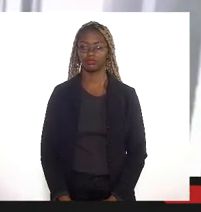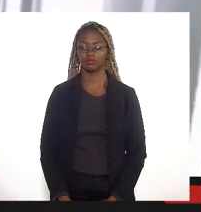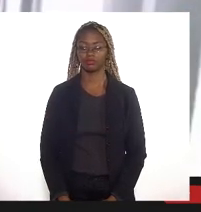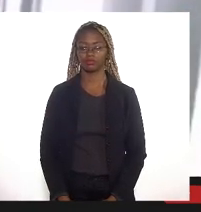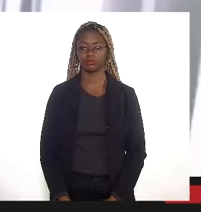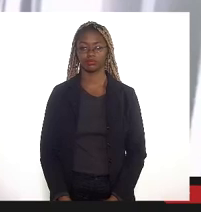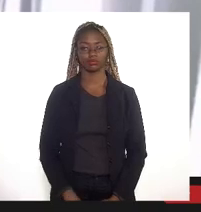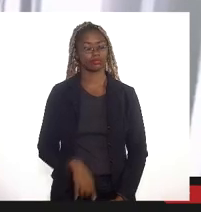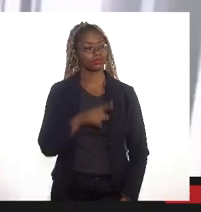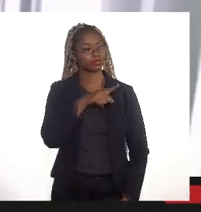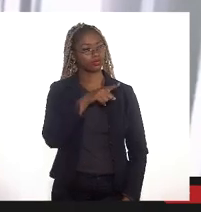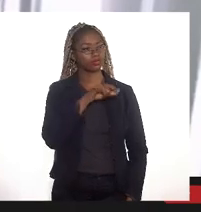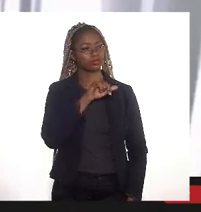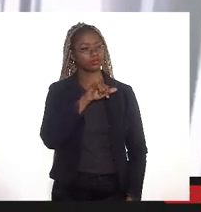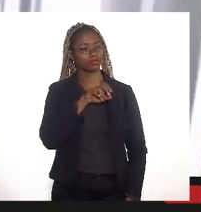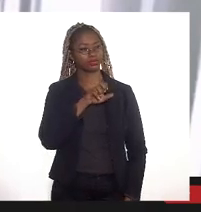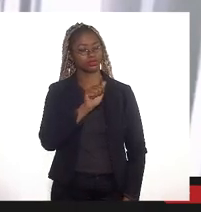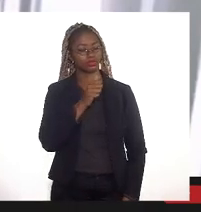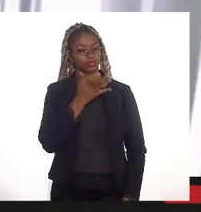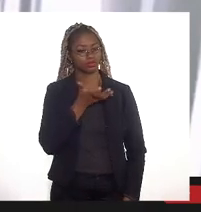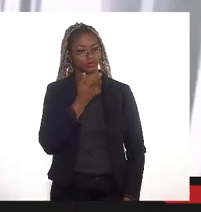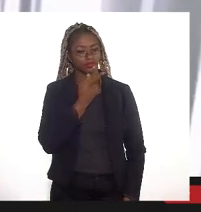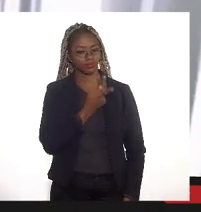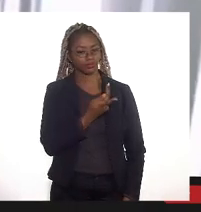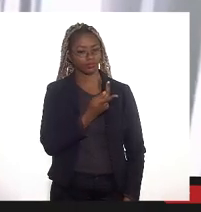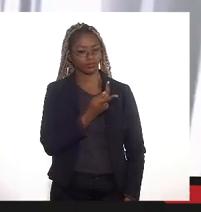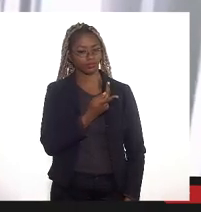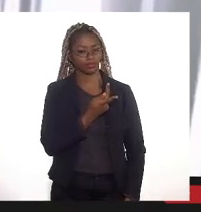INEA quer fazer levantar alguma questão específica Isabela Oliveira